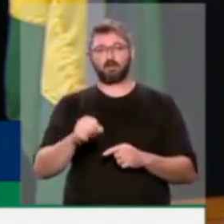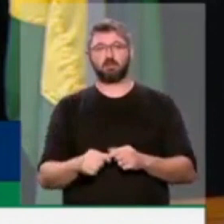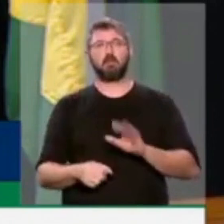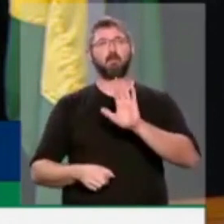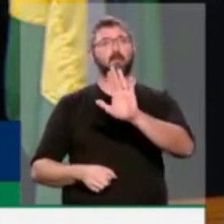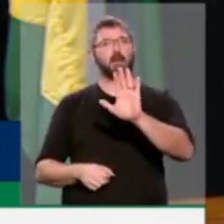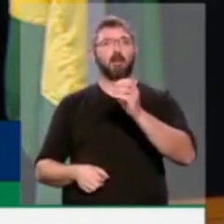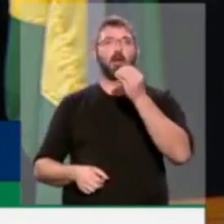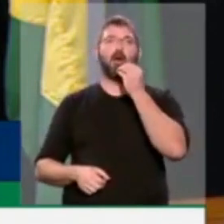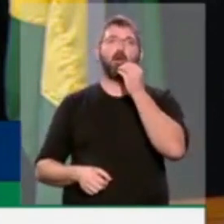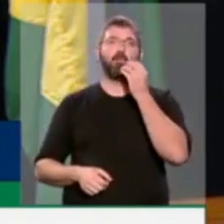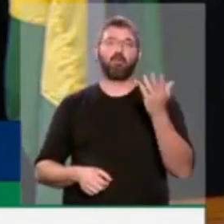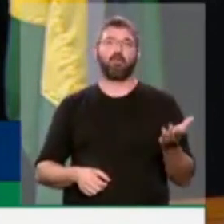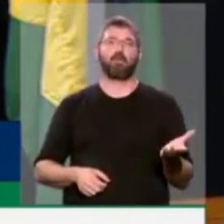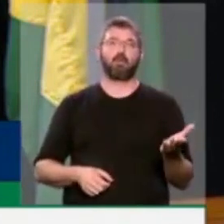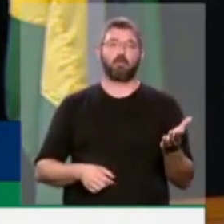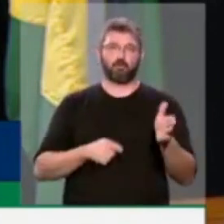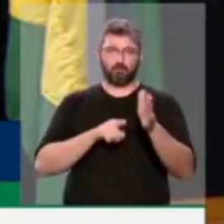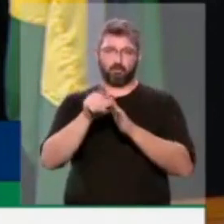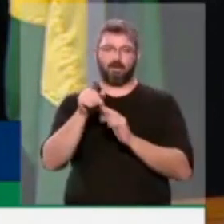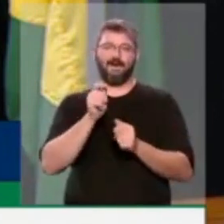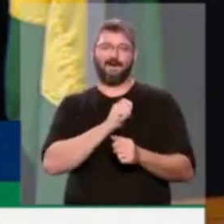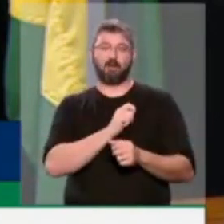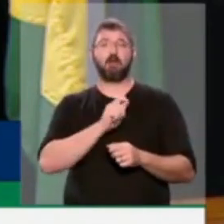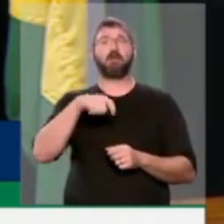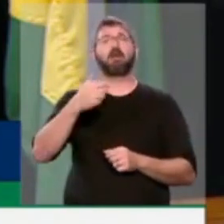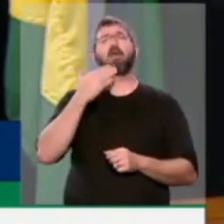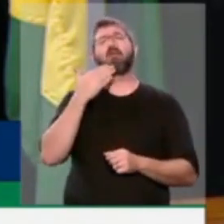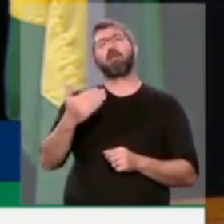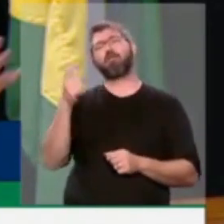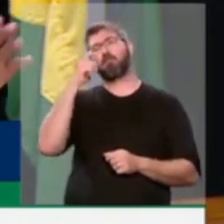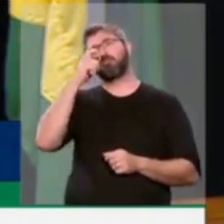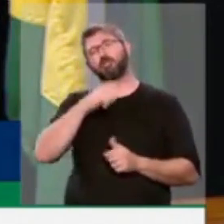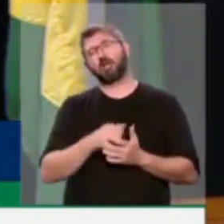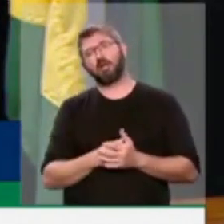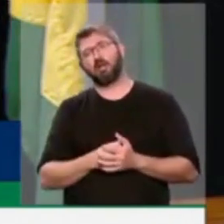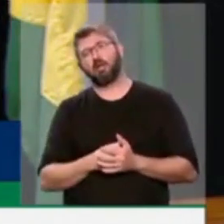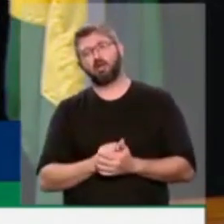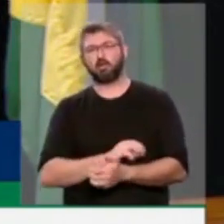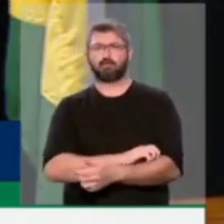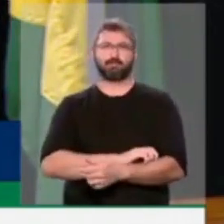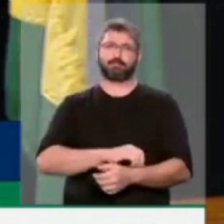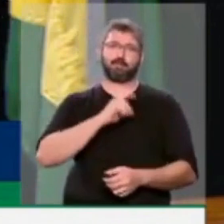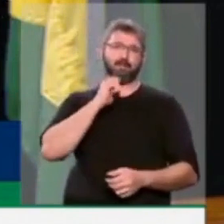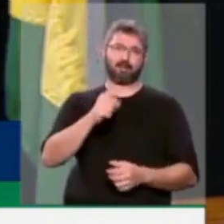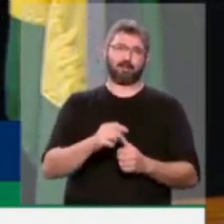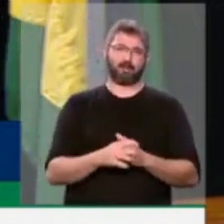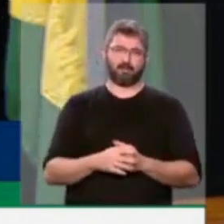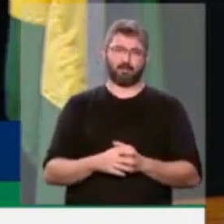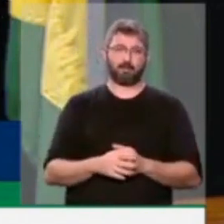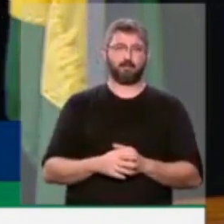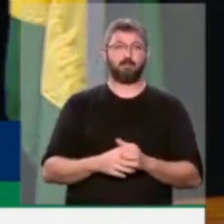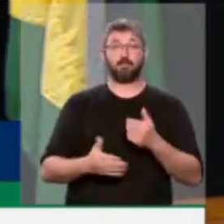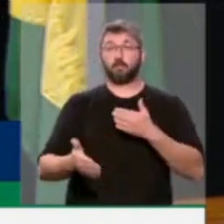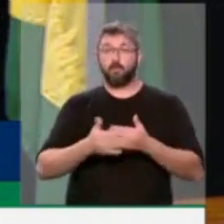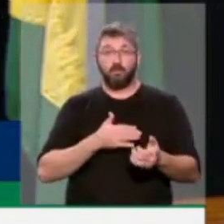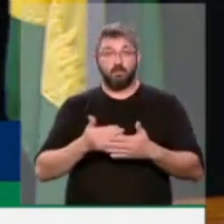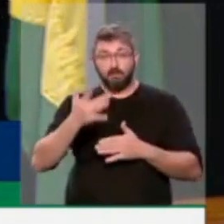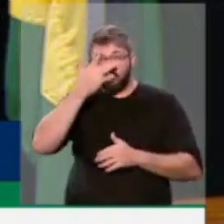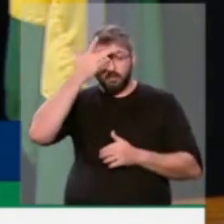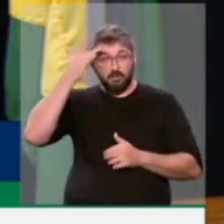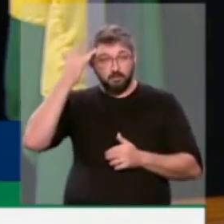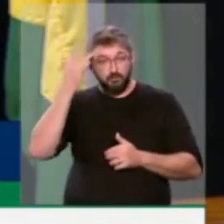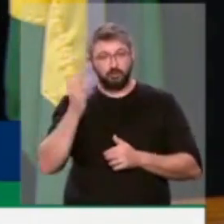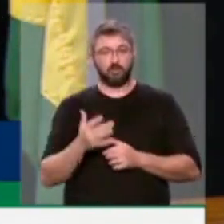pergunta, óbvio que é uma pergunta muito capciosa, quem é a favor de fake news? Ninguém é a favor de fake news. Se perguntar para qualquer cidadão comum